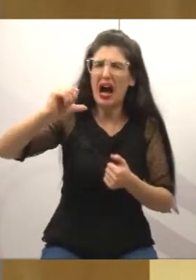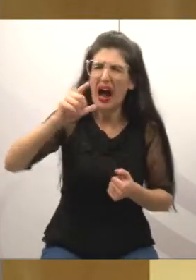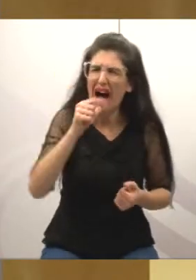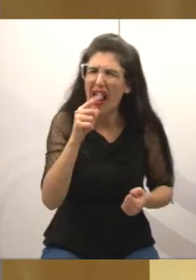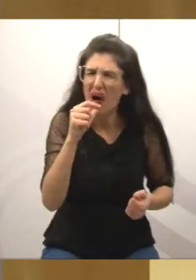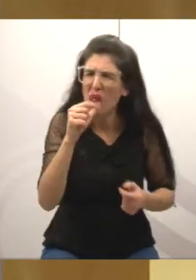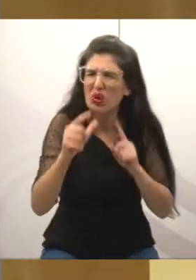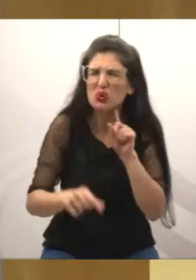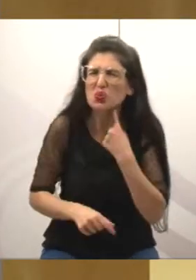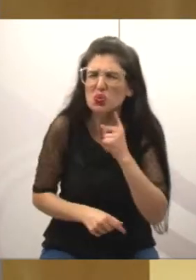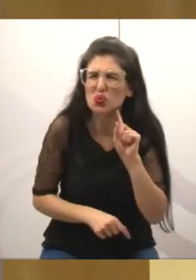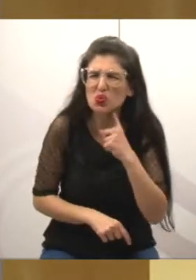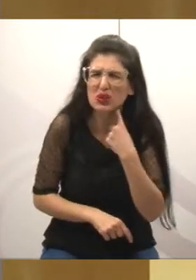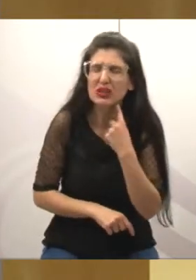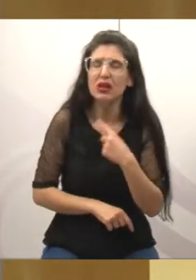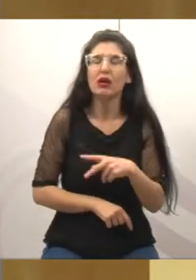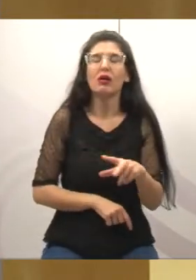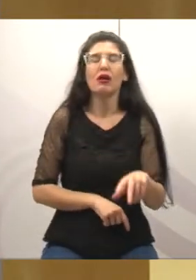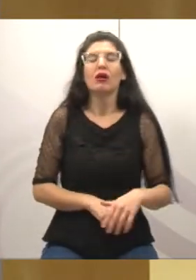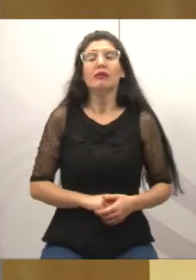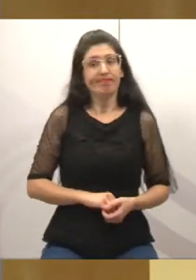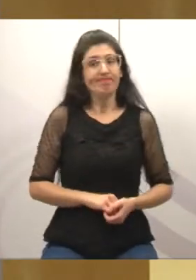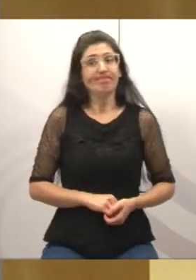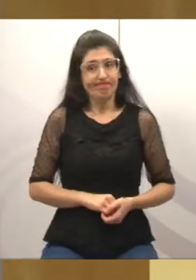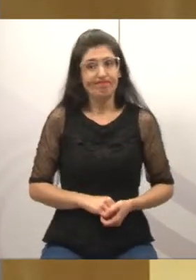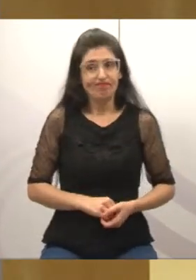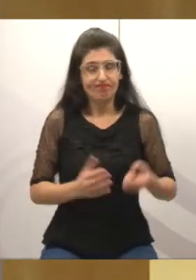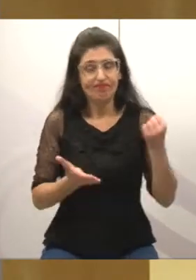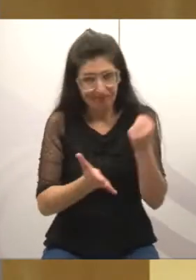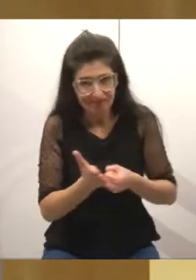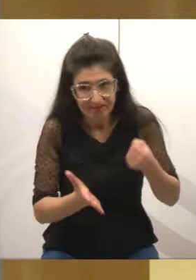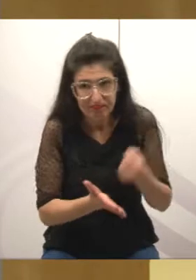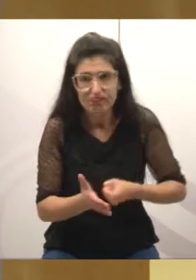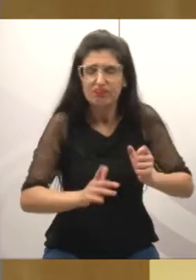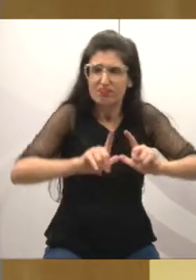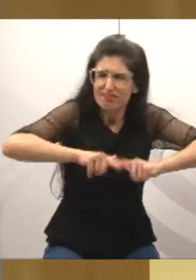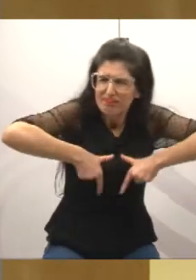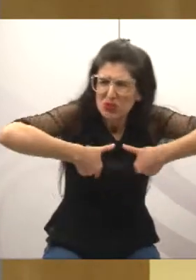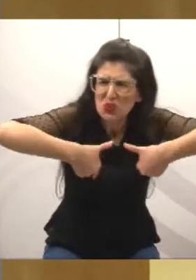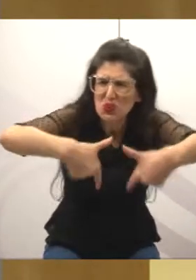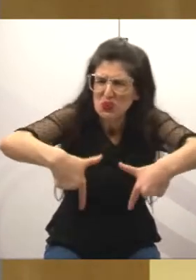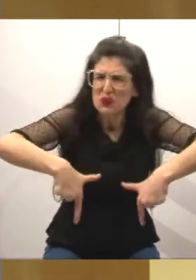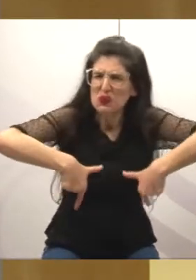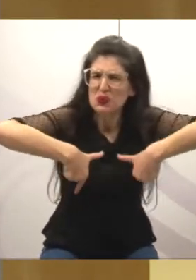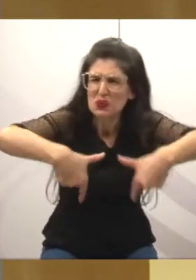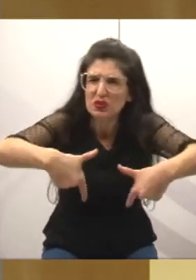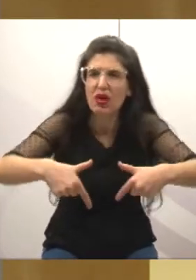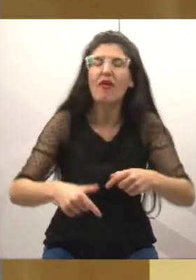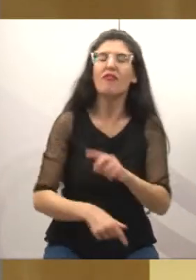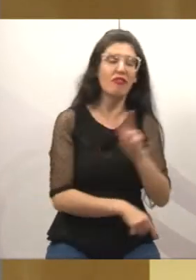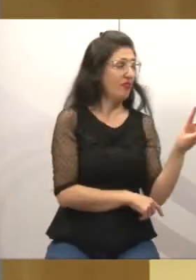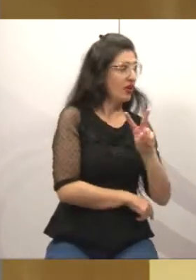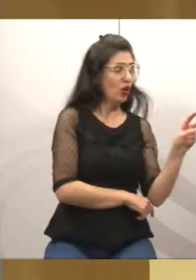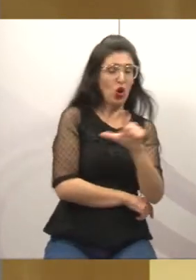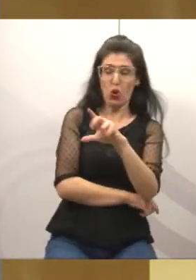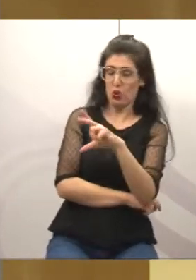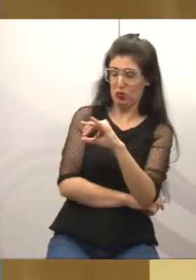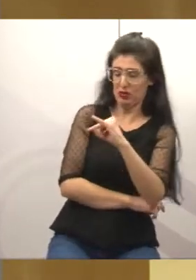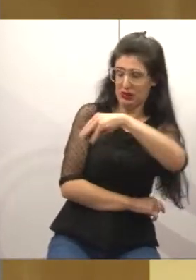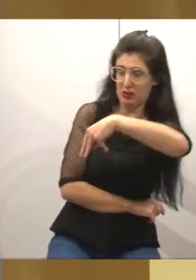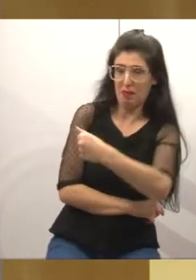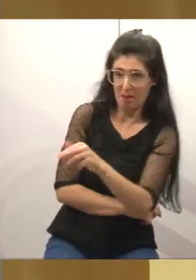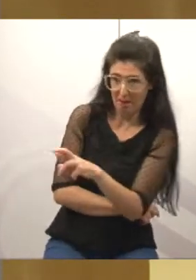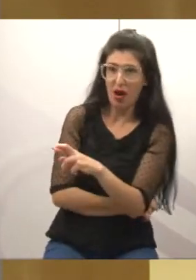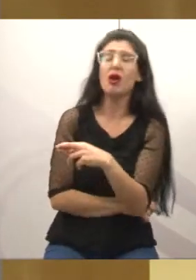é uma luta que nós iniciamos lá atrás, a vereadora Lucimar também participou, e havia sempre uma promessa, só vai